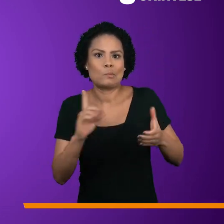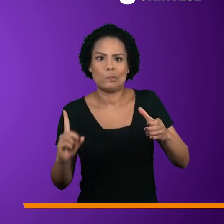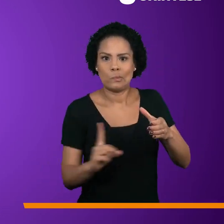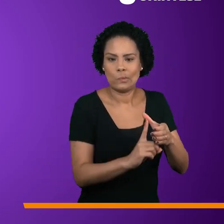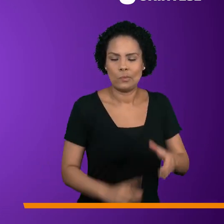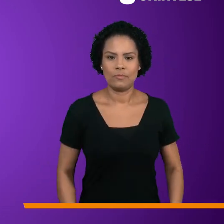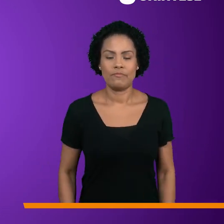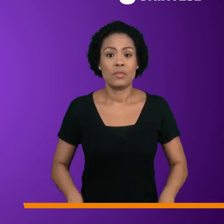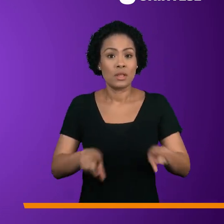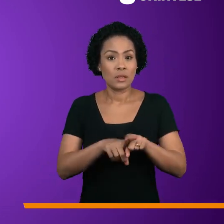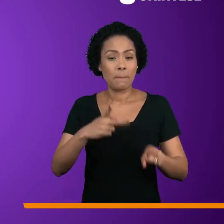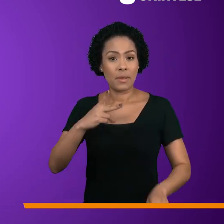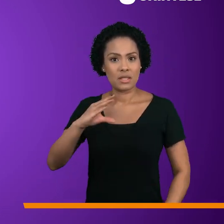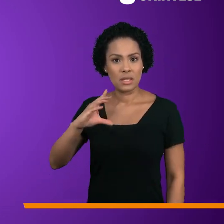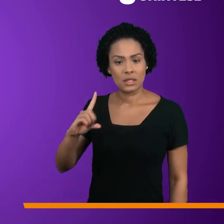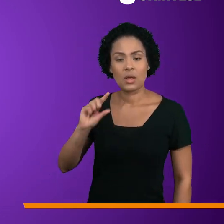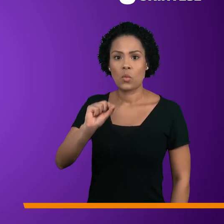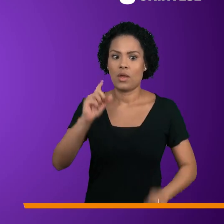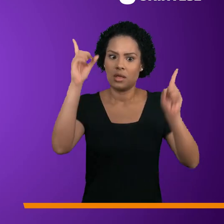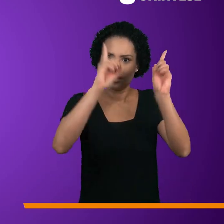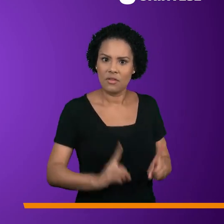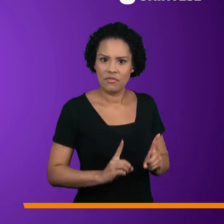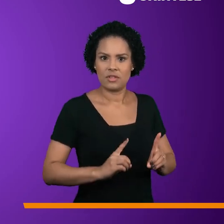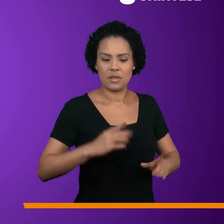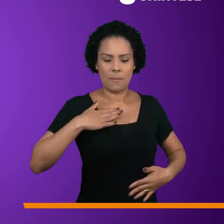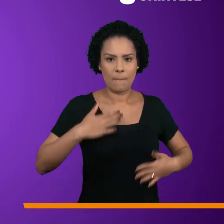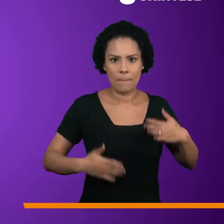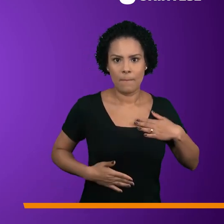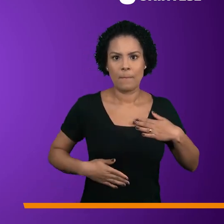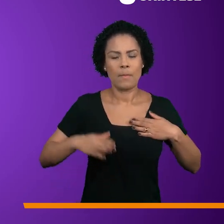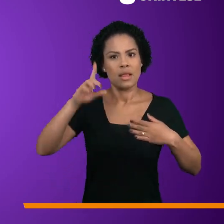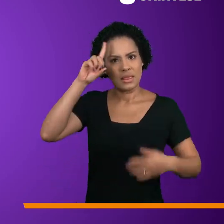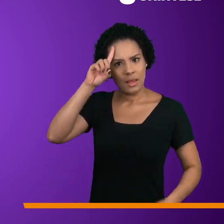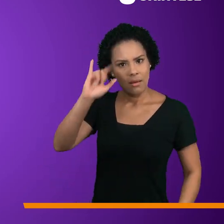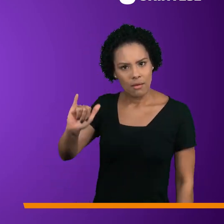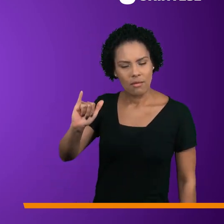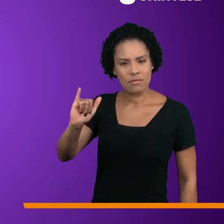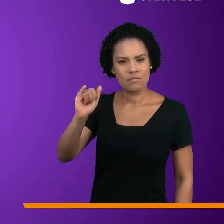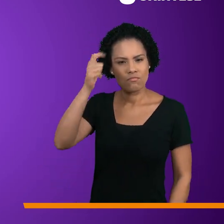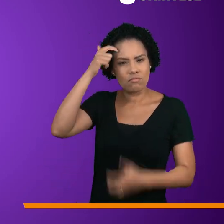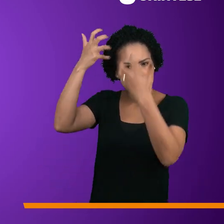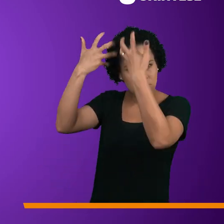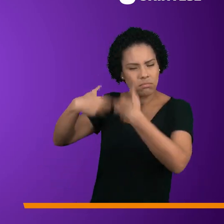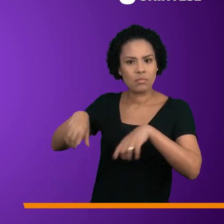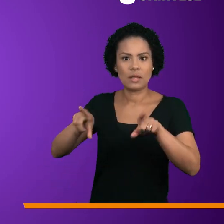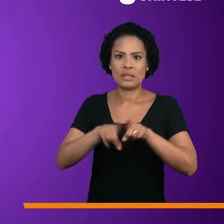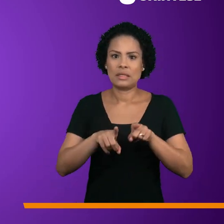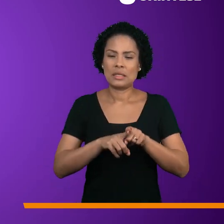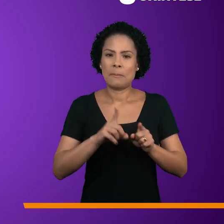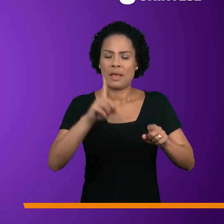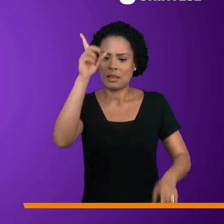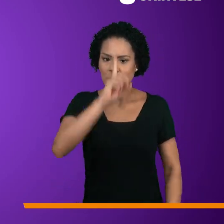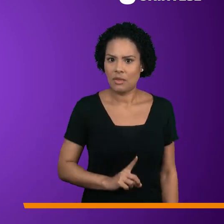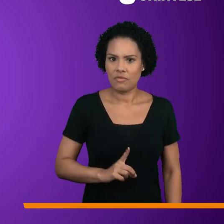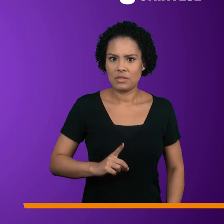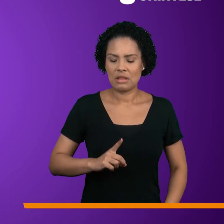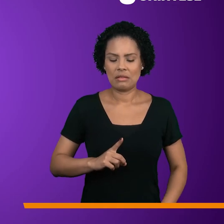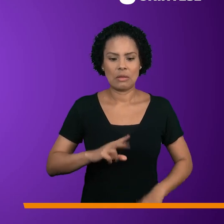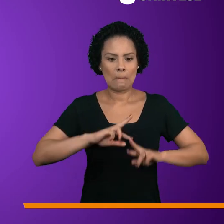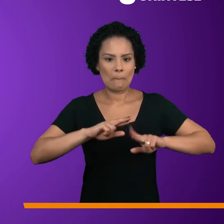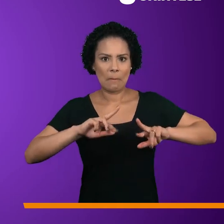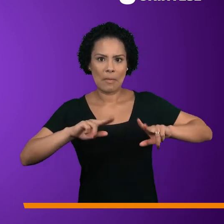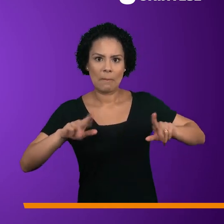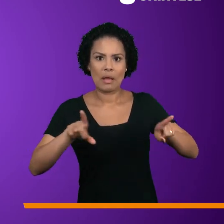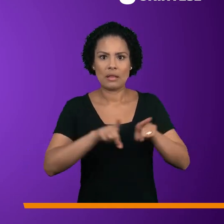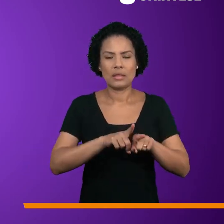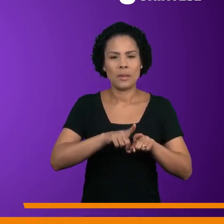As demais deficiências enquadradas dentro das PCD são deficiência física, deficiência mental e intelectual e deficiência múltipla